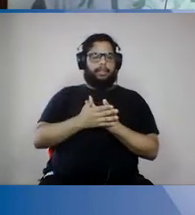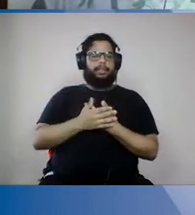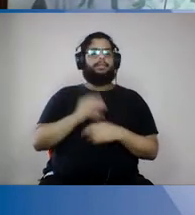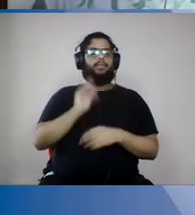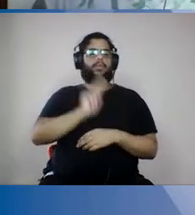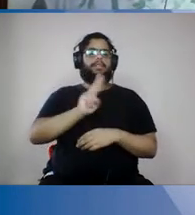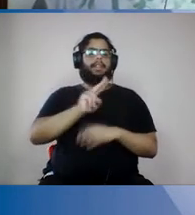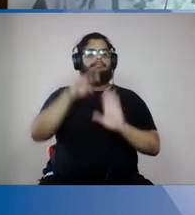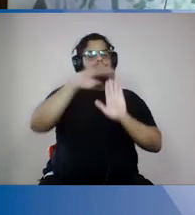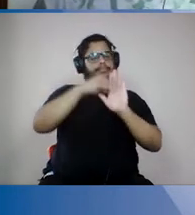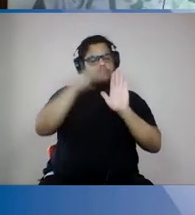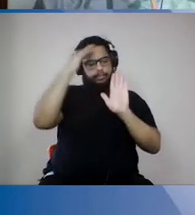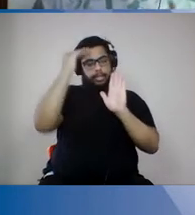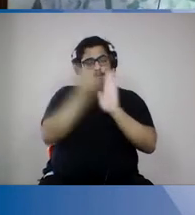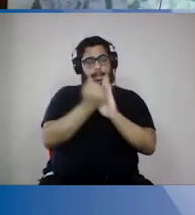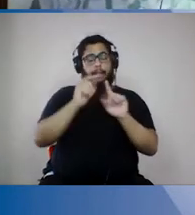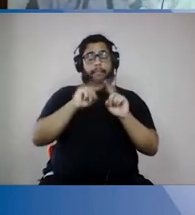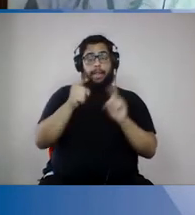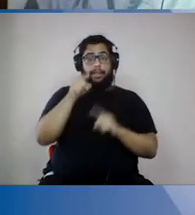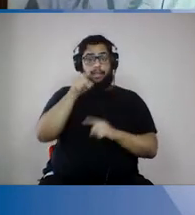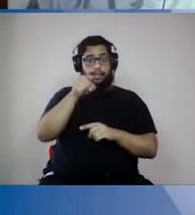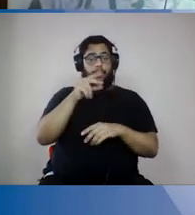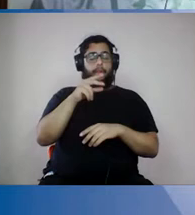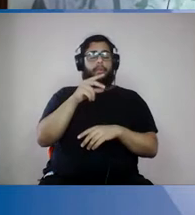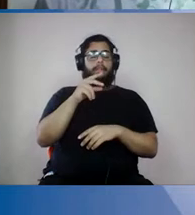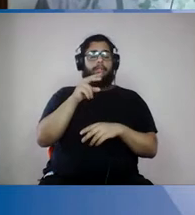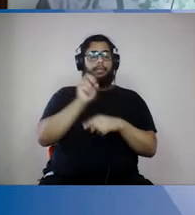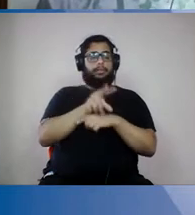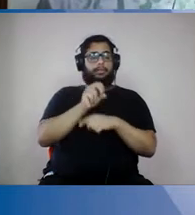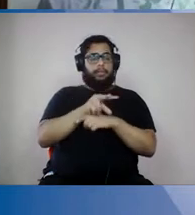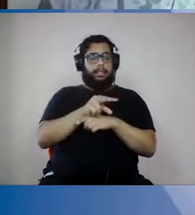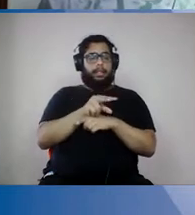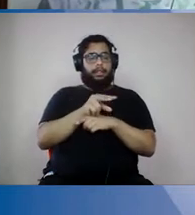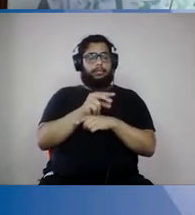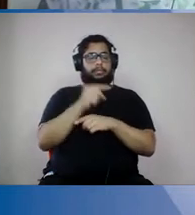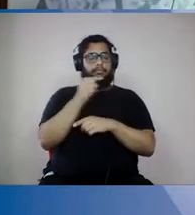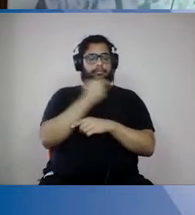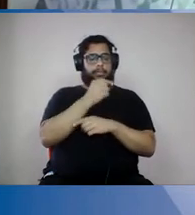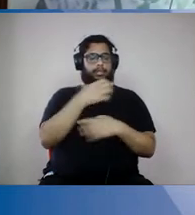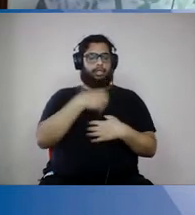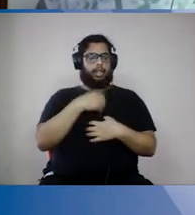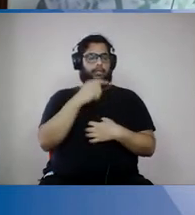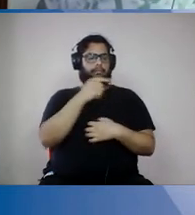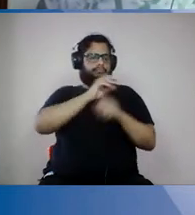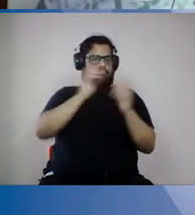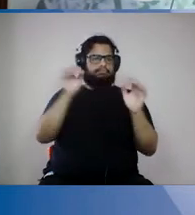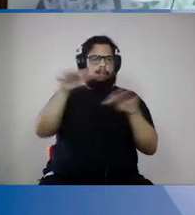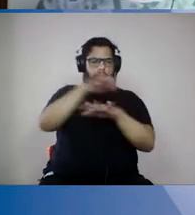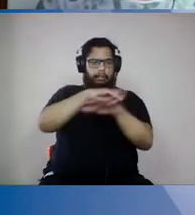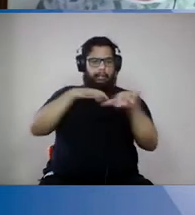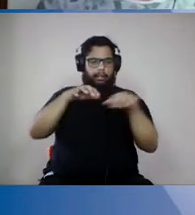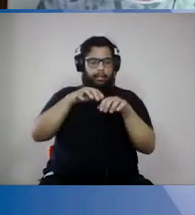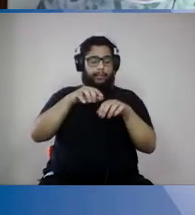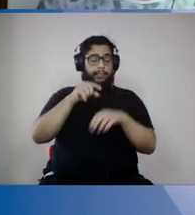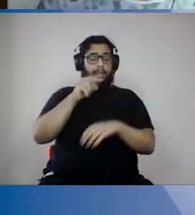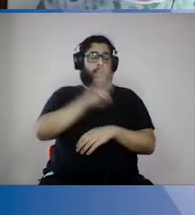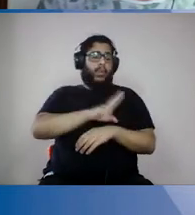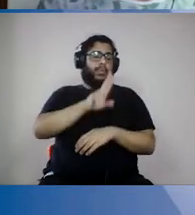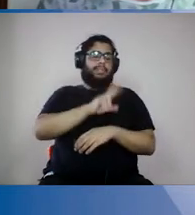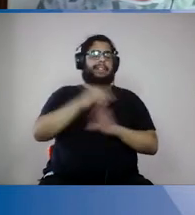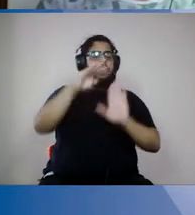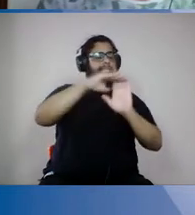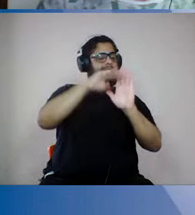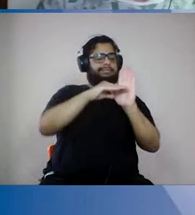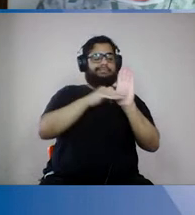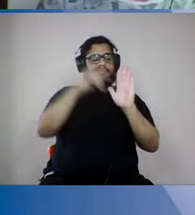tenho o vírus circulando dessa maneira, essas medidas perdem eficiência porque mesmo que eu tenha todas as medidas de